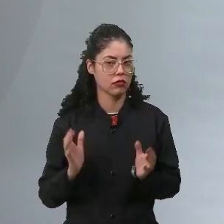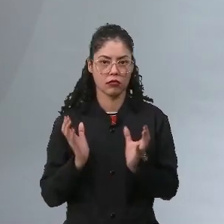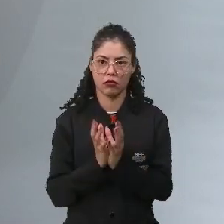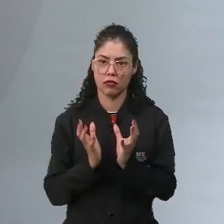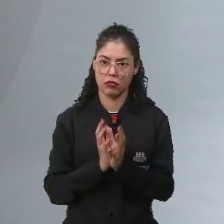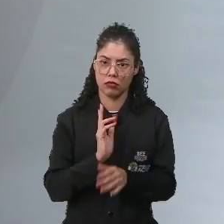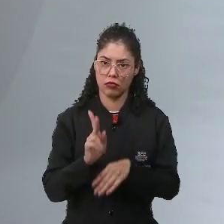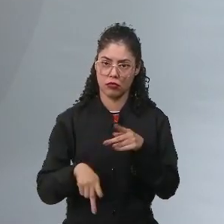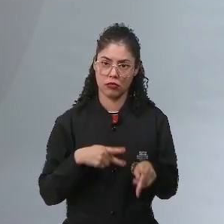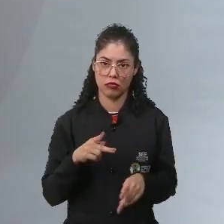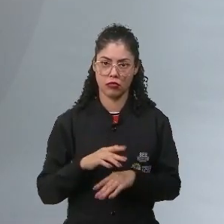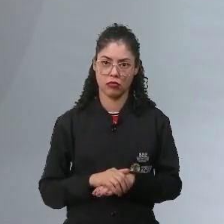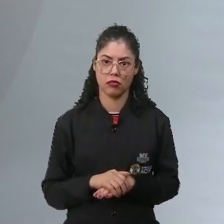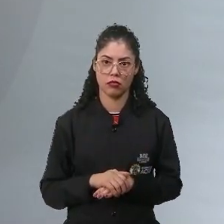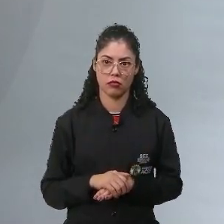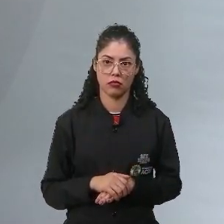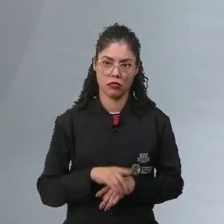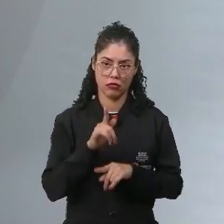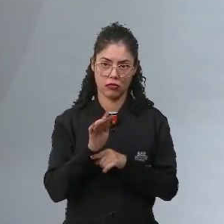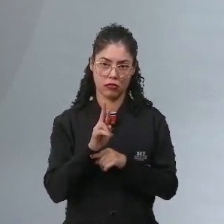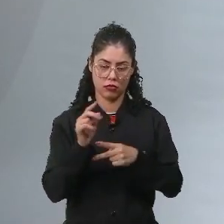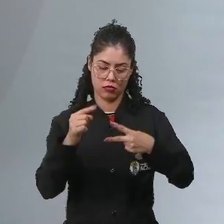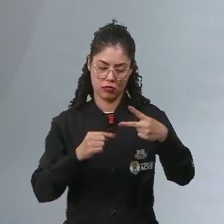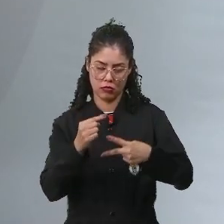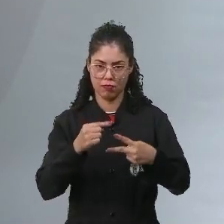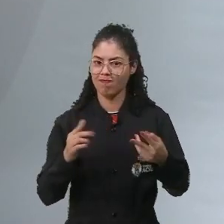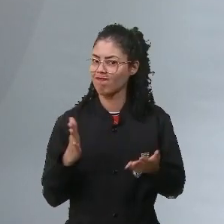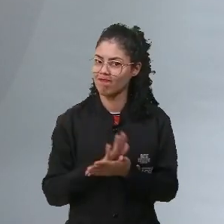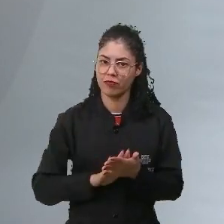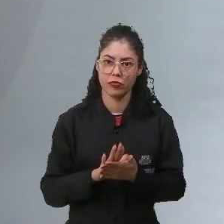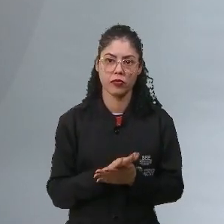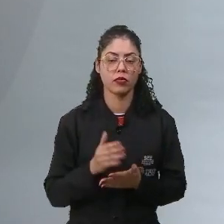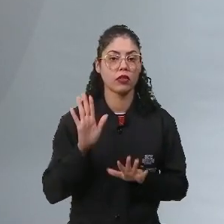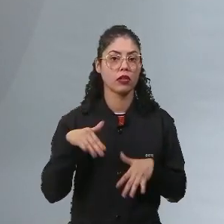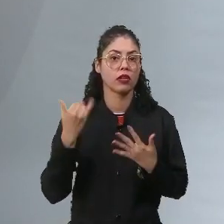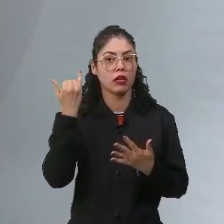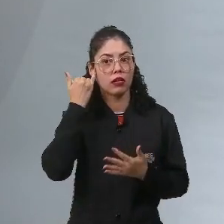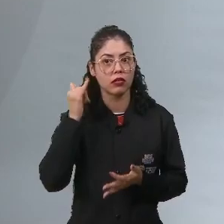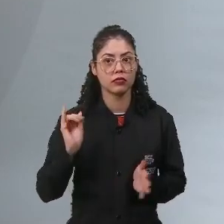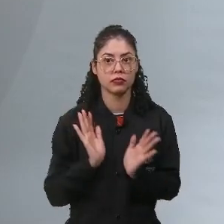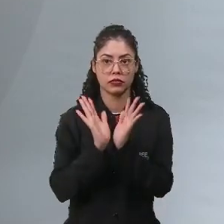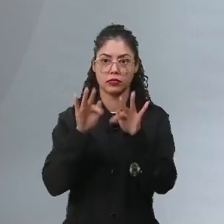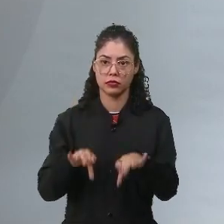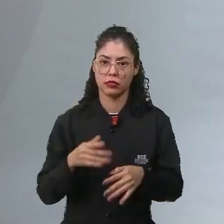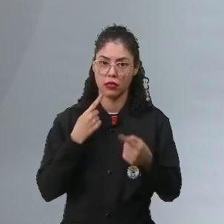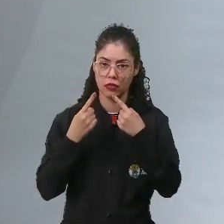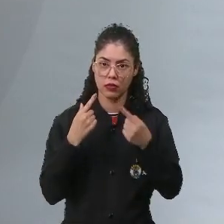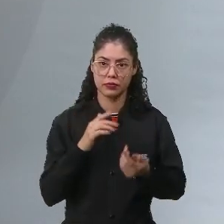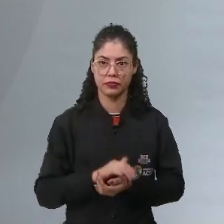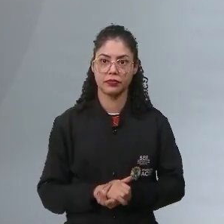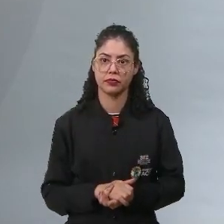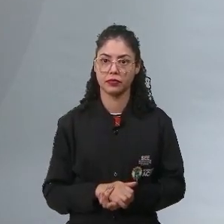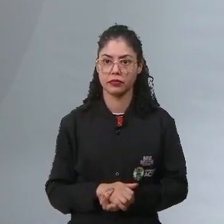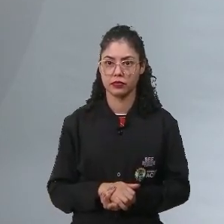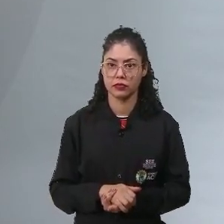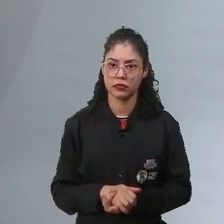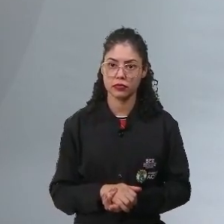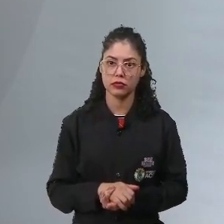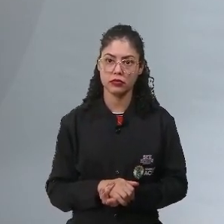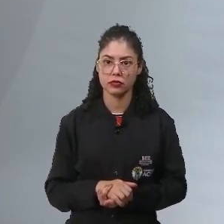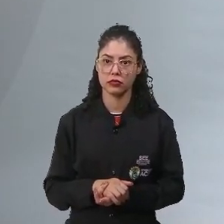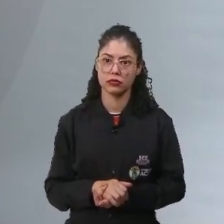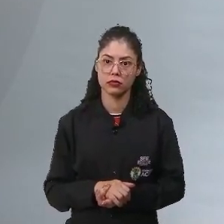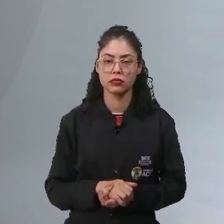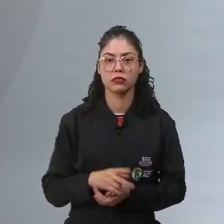acalmar a população, nem girondinos, nem jacobinos. Então, qual foi a ideia para encerrar toda essa discussão revolucionária? Colocar,